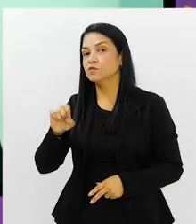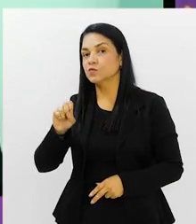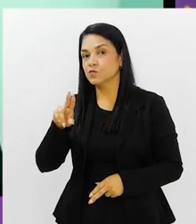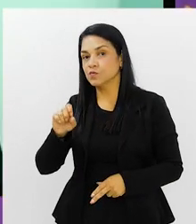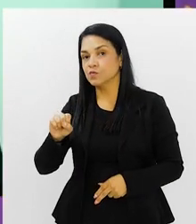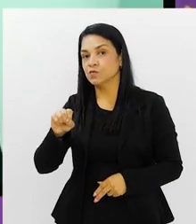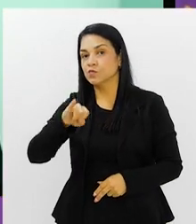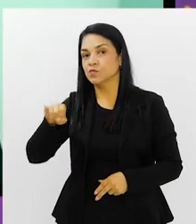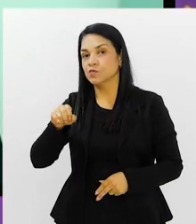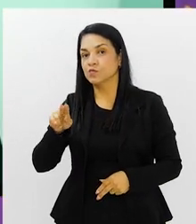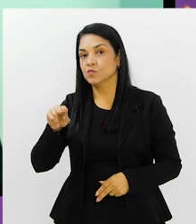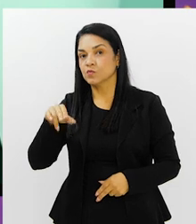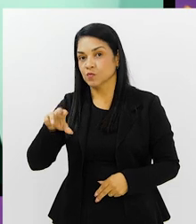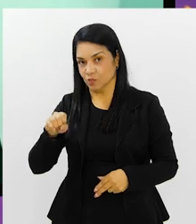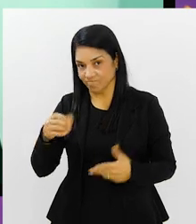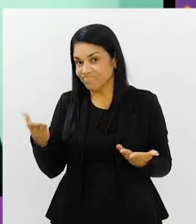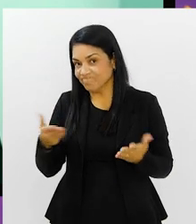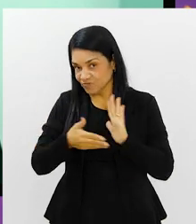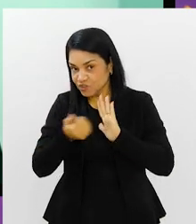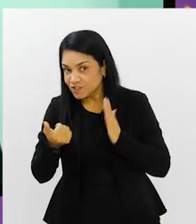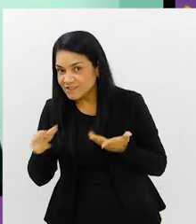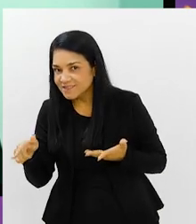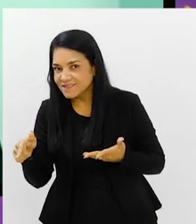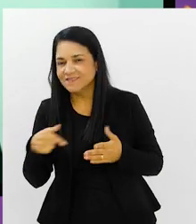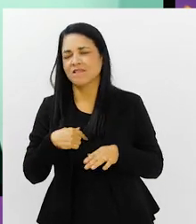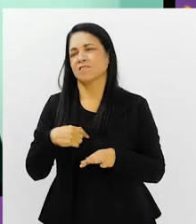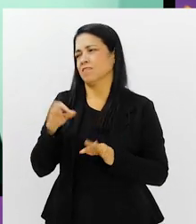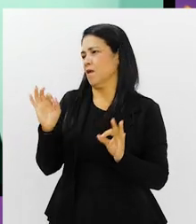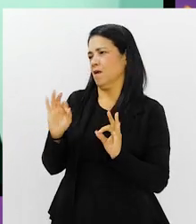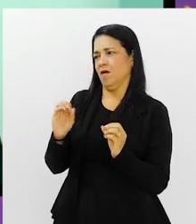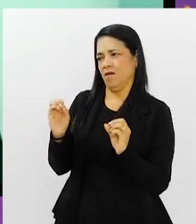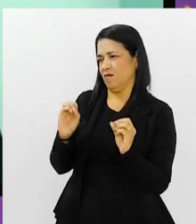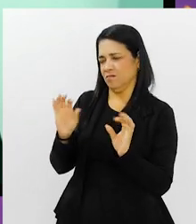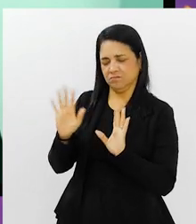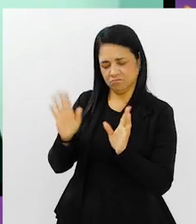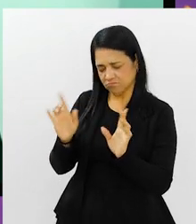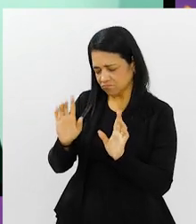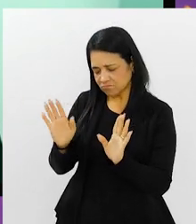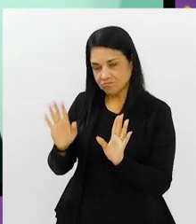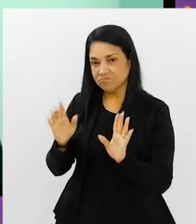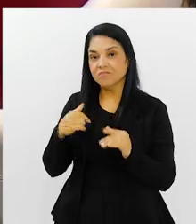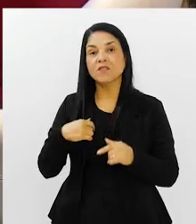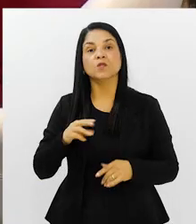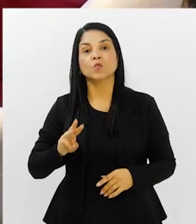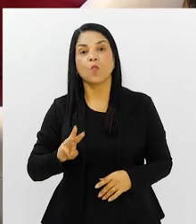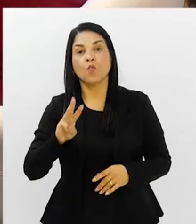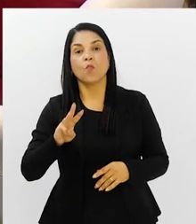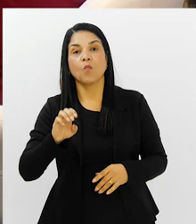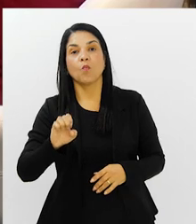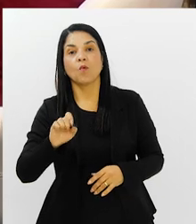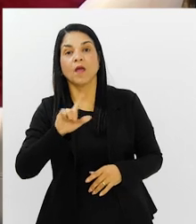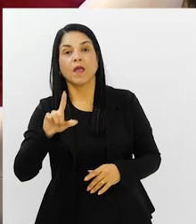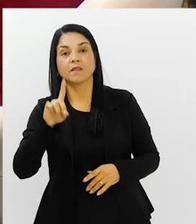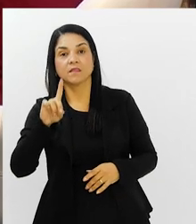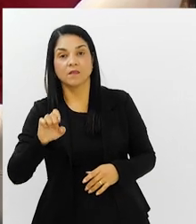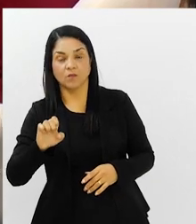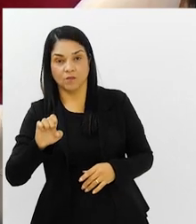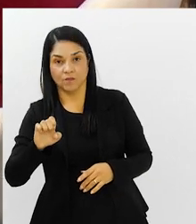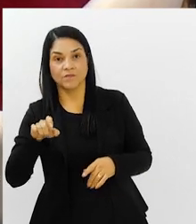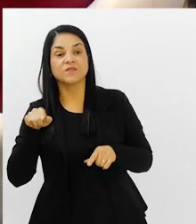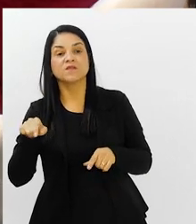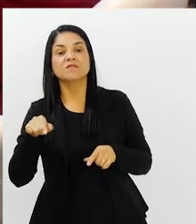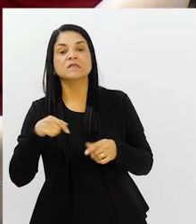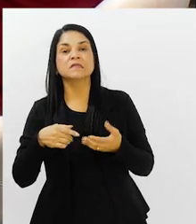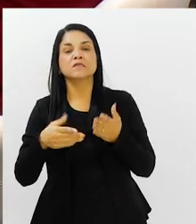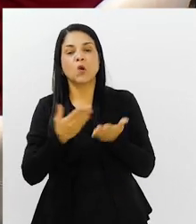Não, de forma alguma. Mas eu quero que você entenda o seguinte. Não. O Estevam está começando agora. Eu sei. Mas e do Hendrik, que também está começando agora